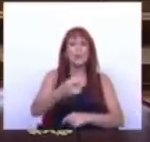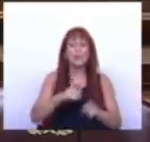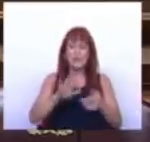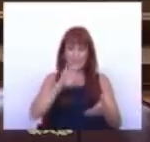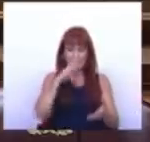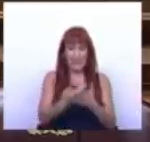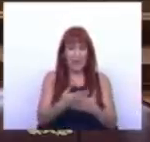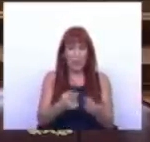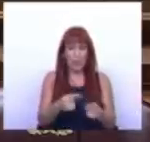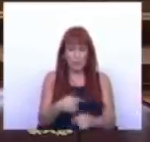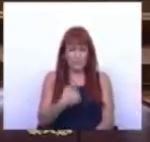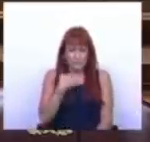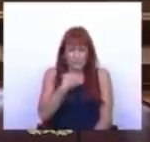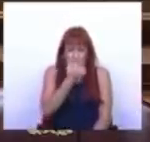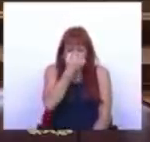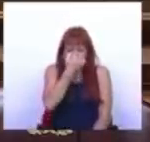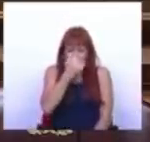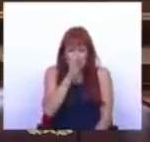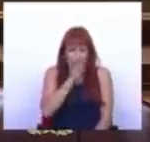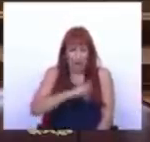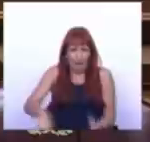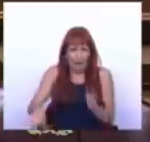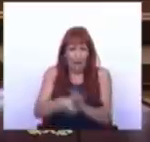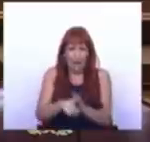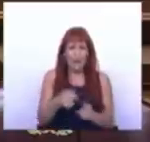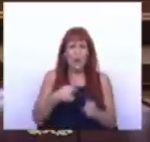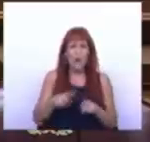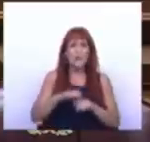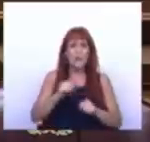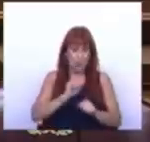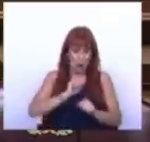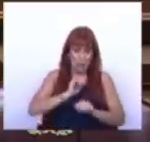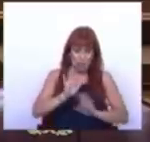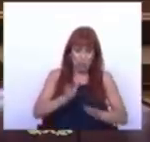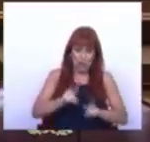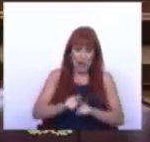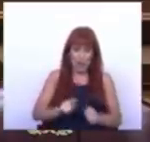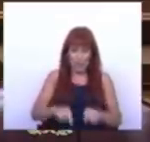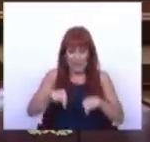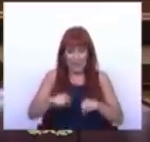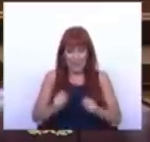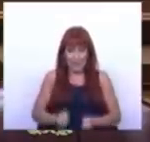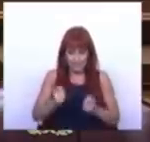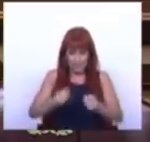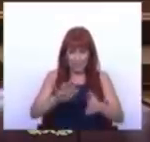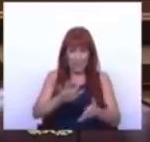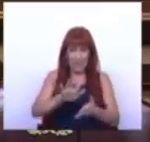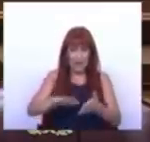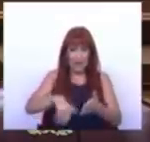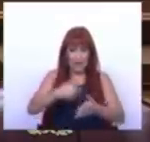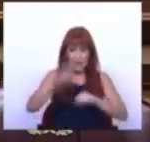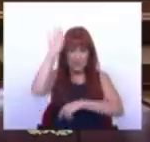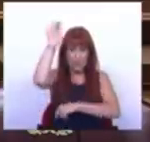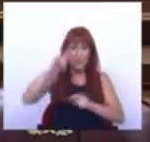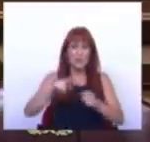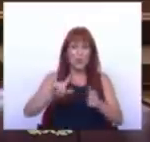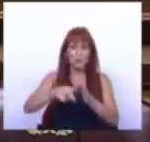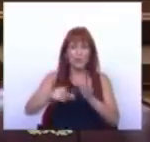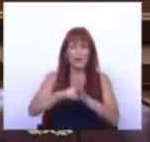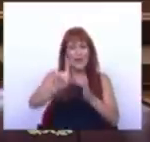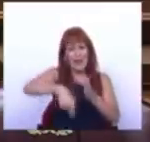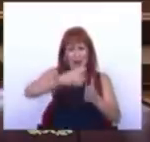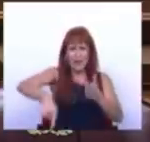perante este autêntico fiasco que a aplicação desta lei, nós já fizemos a nossa parte, que é submeter aqui na Assembleia da República um projeto de lei de revogação